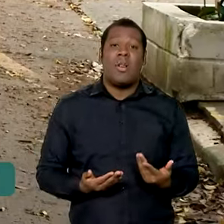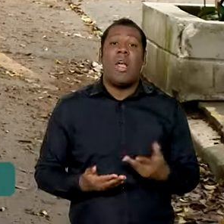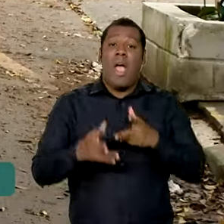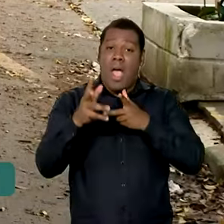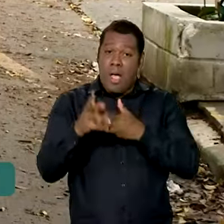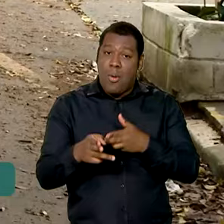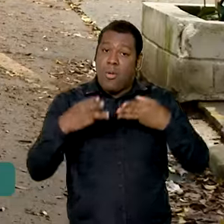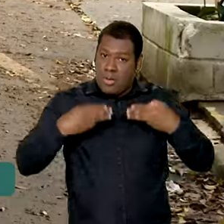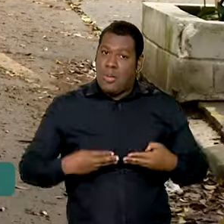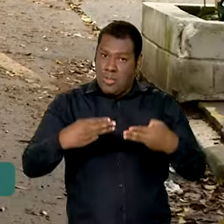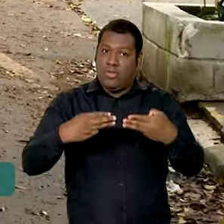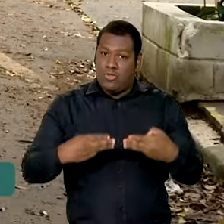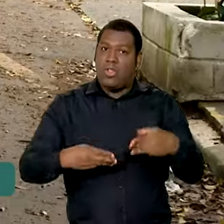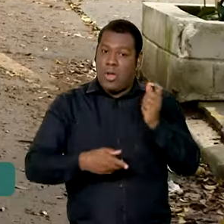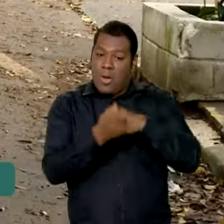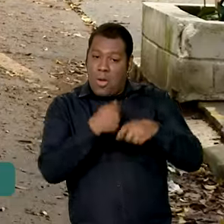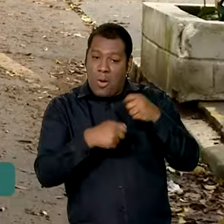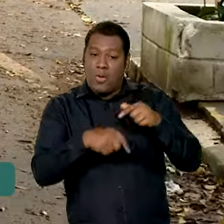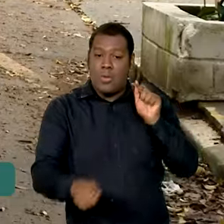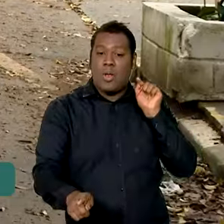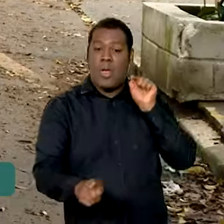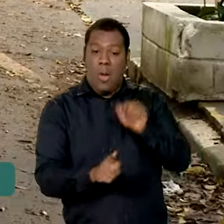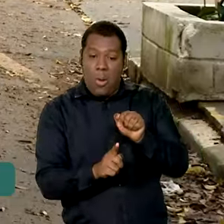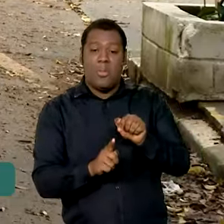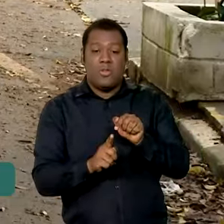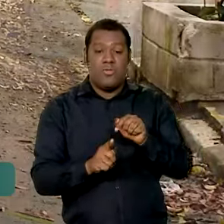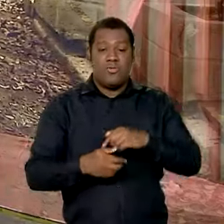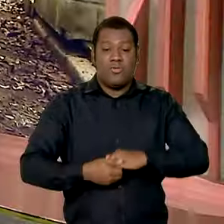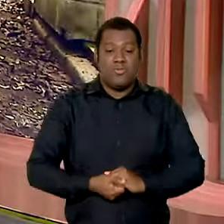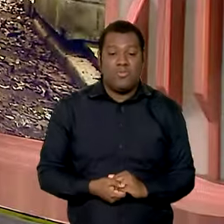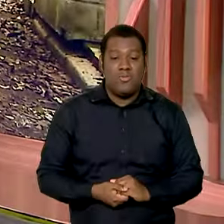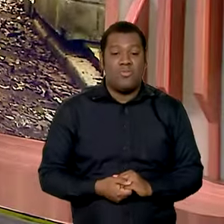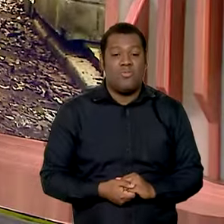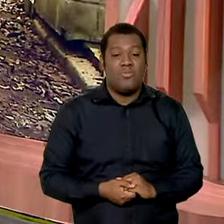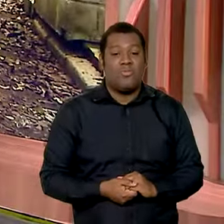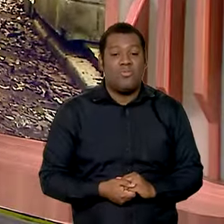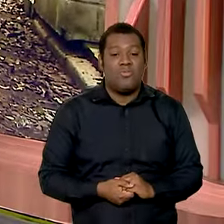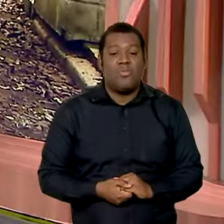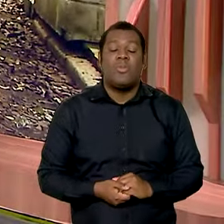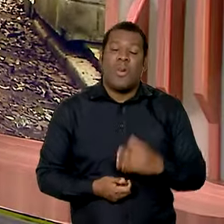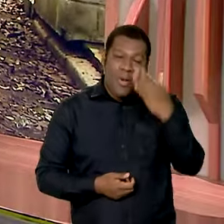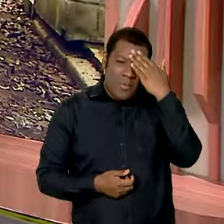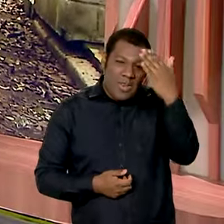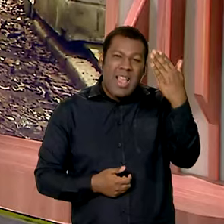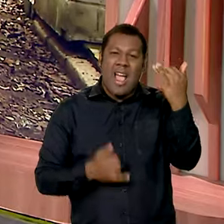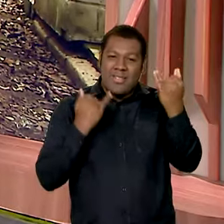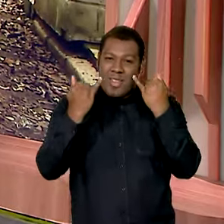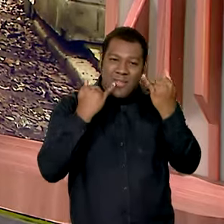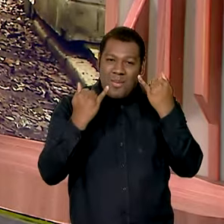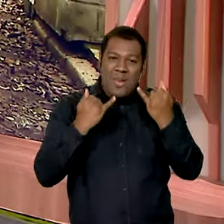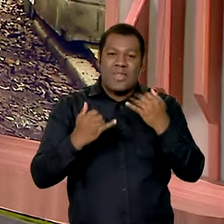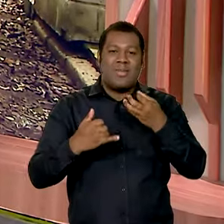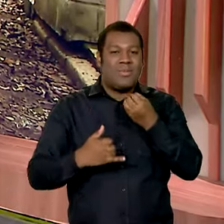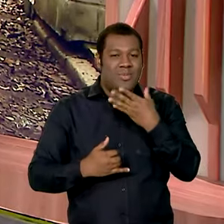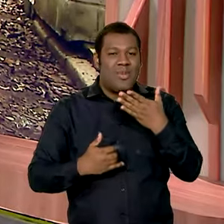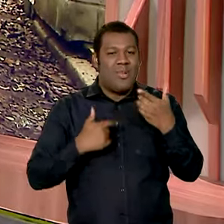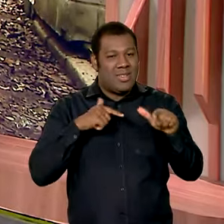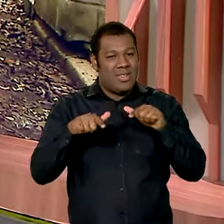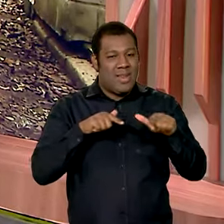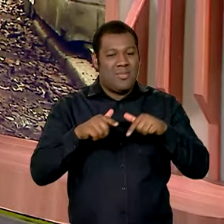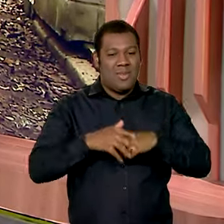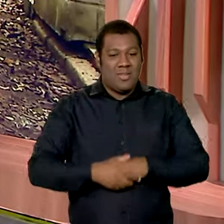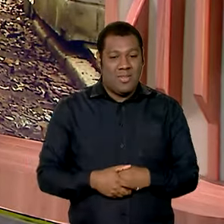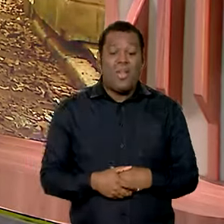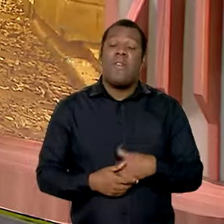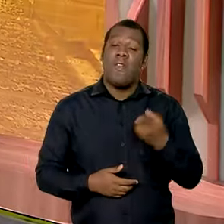Ministério da Fazenda trabalha até agora. Ok, obrigada pelas informações, bom trabalho para você. Você conferiu